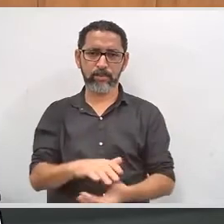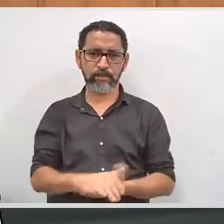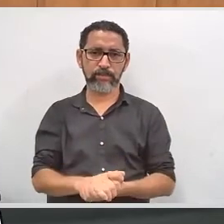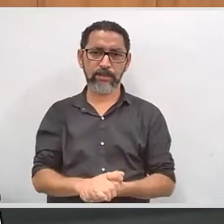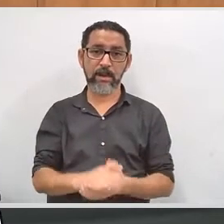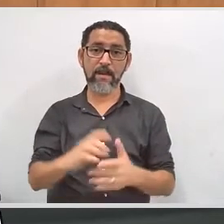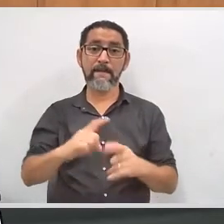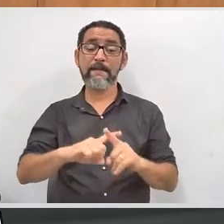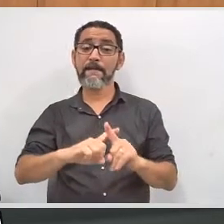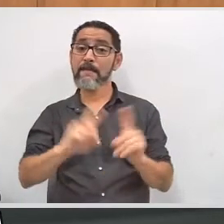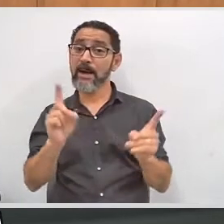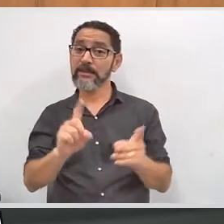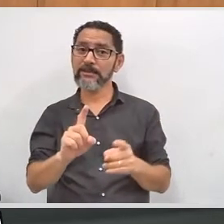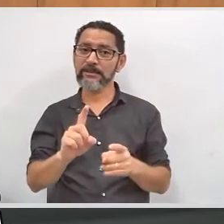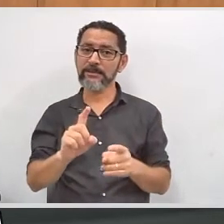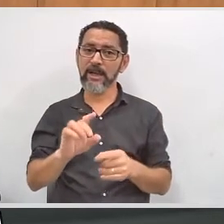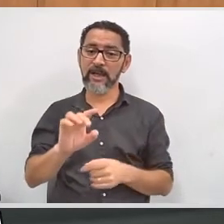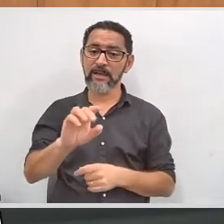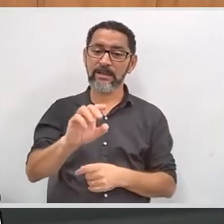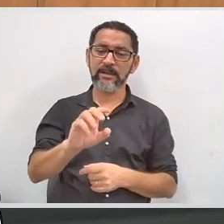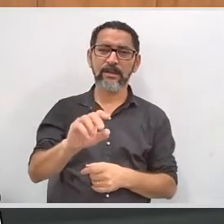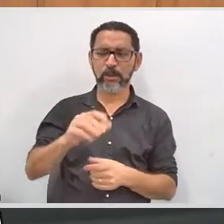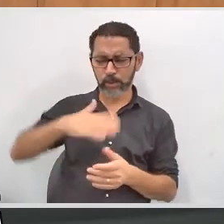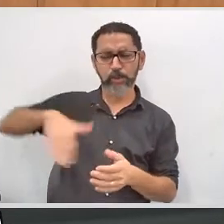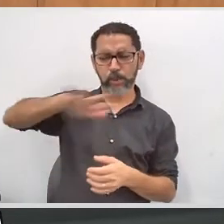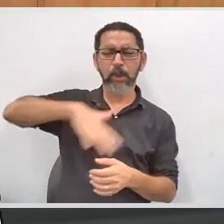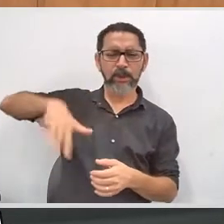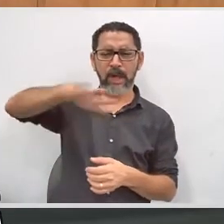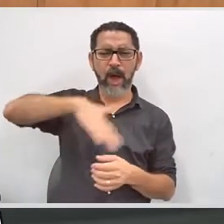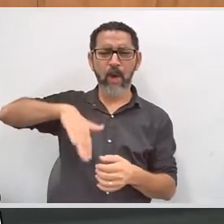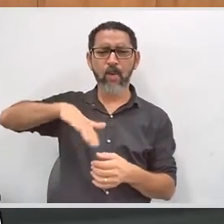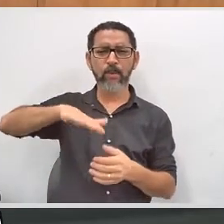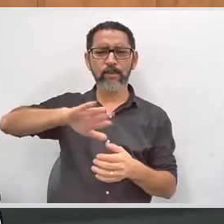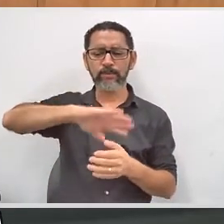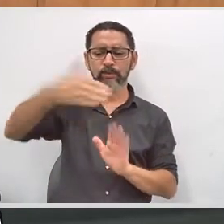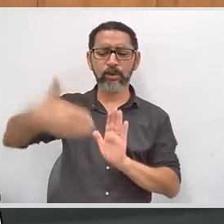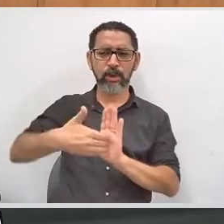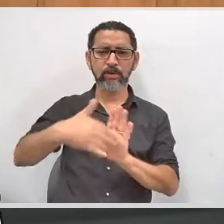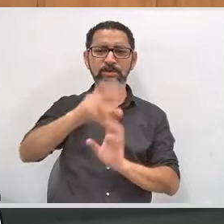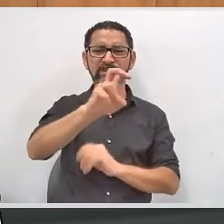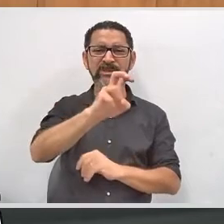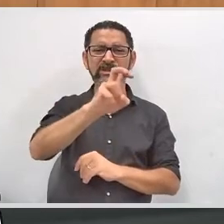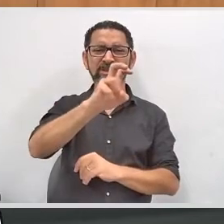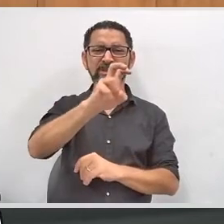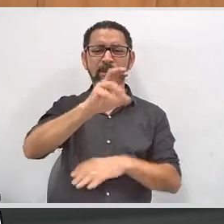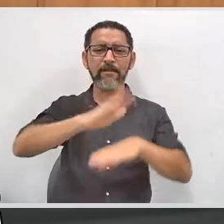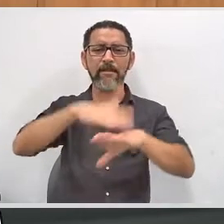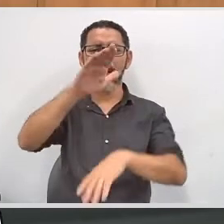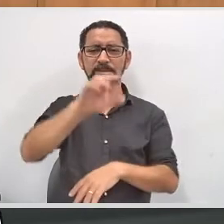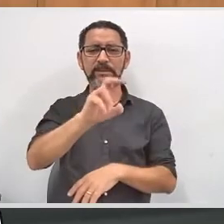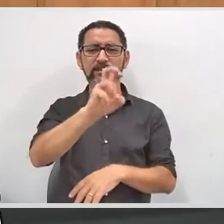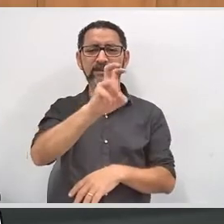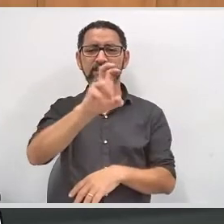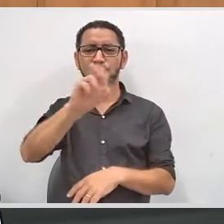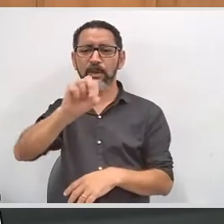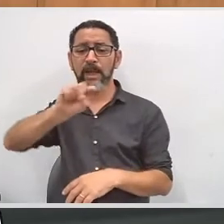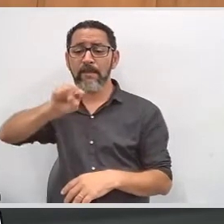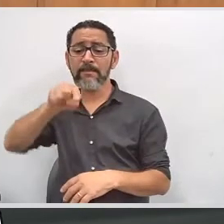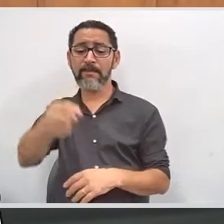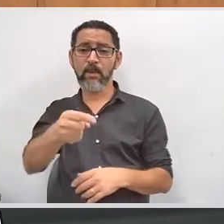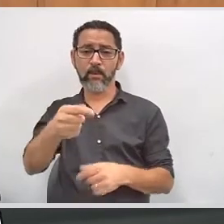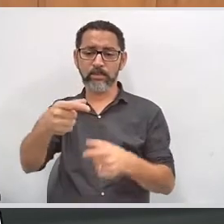50 mil e 300 parece que no total. No total. Me parece que o número é esse mesmo e, realmente,